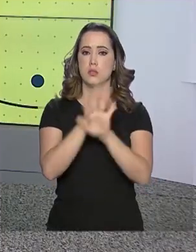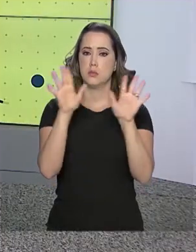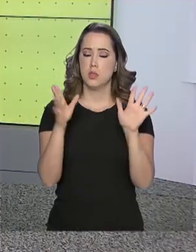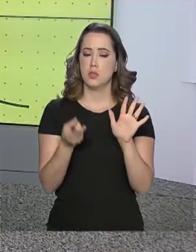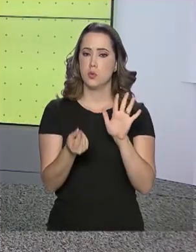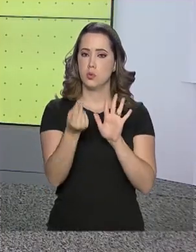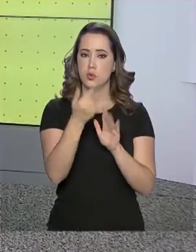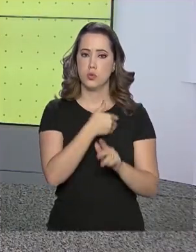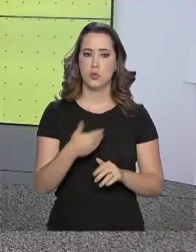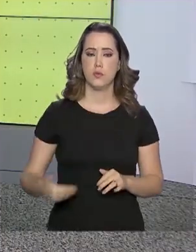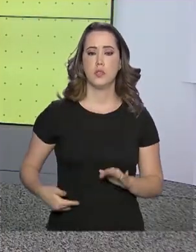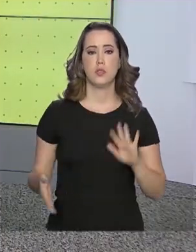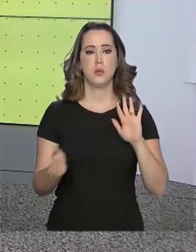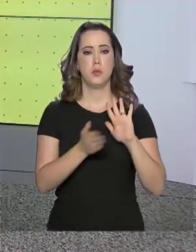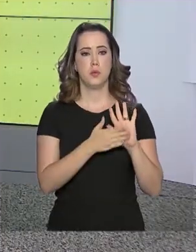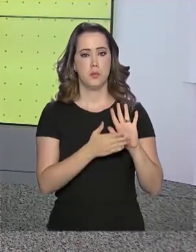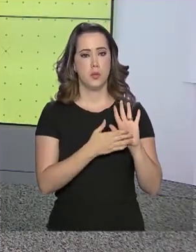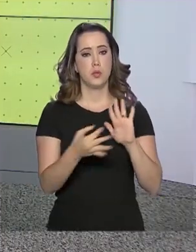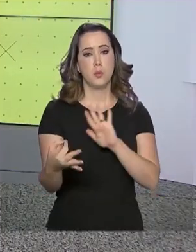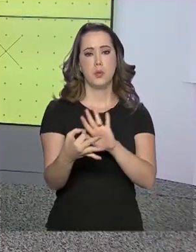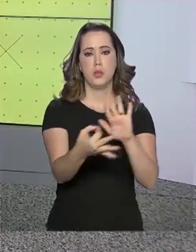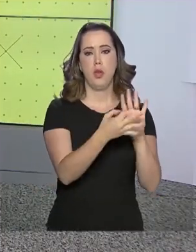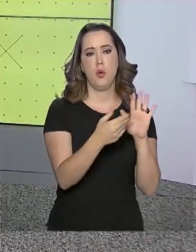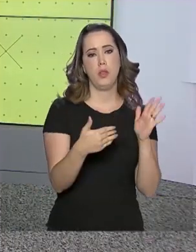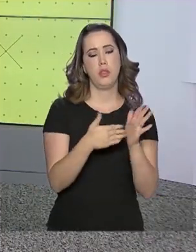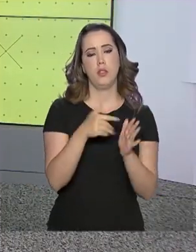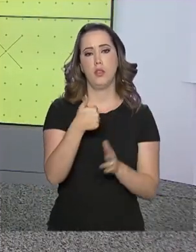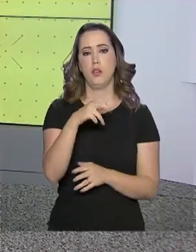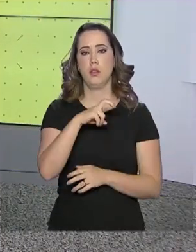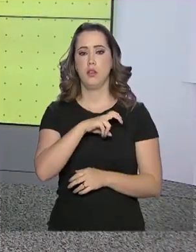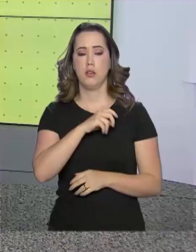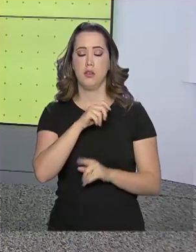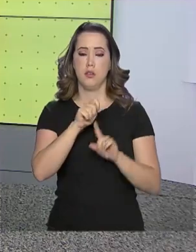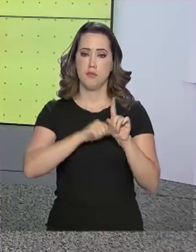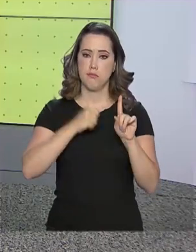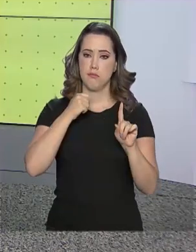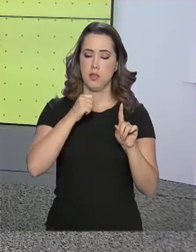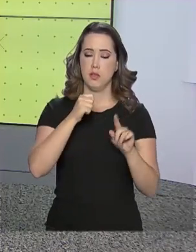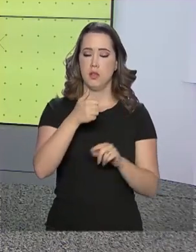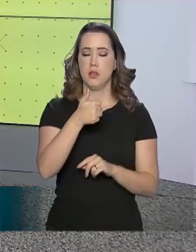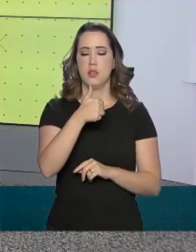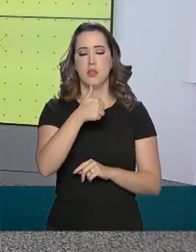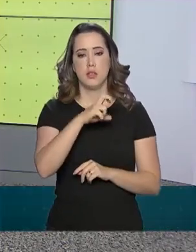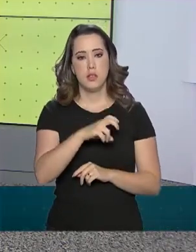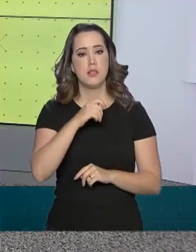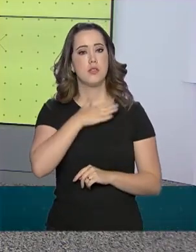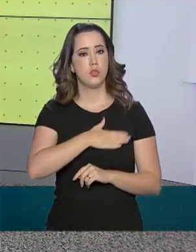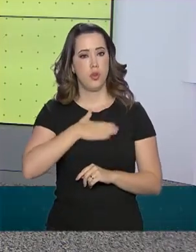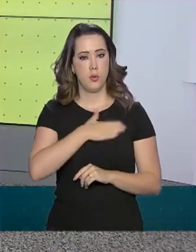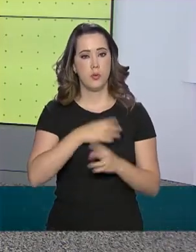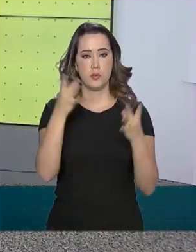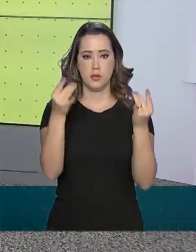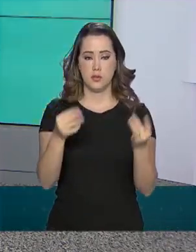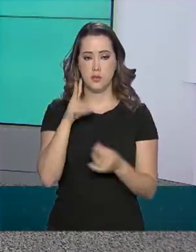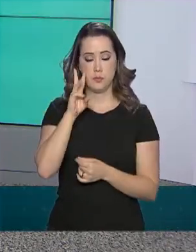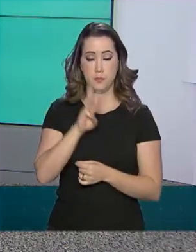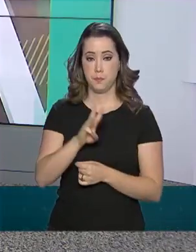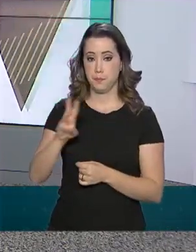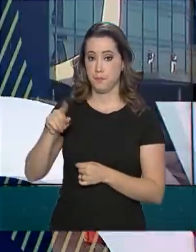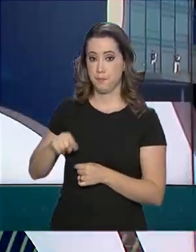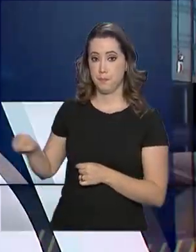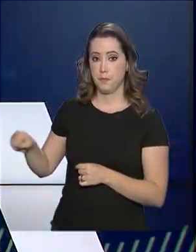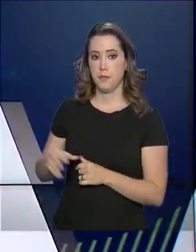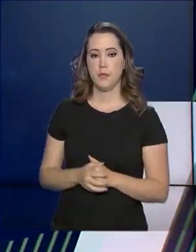A proposta estará em consulta pública até o dia 15 de agosto. Mais detalhes no site do Ministério da Educação.